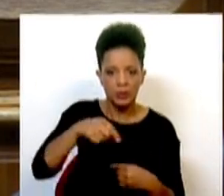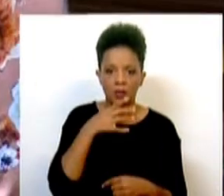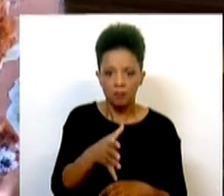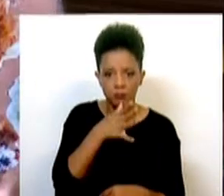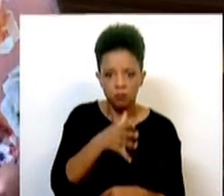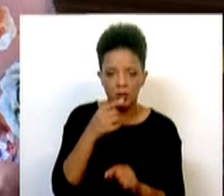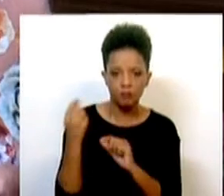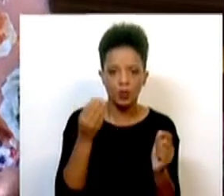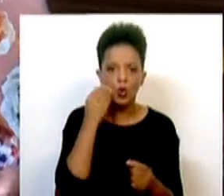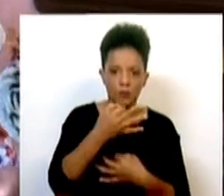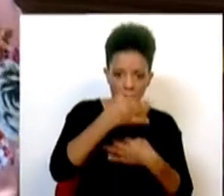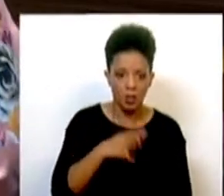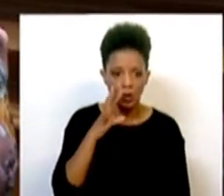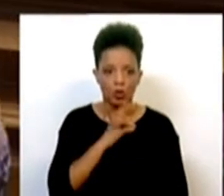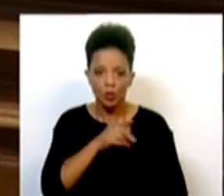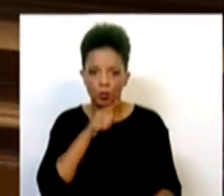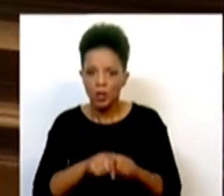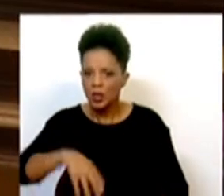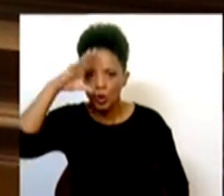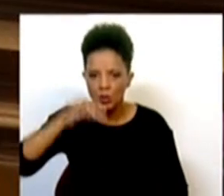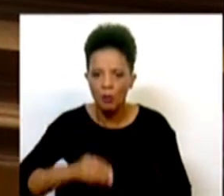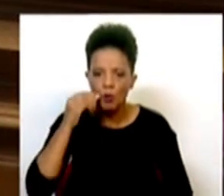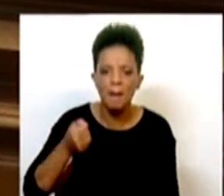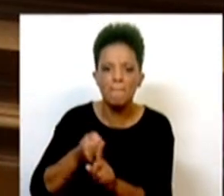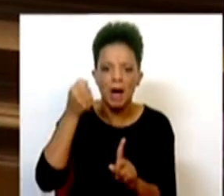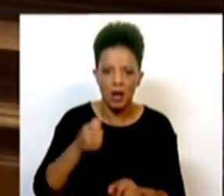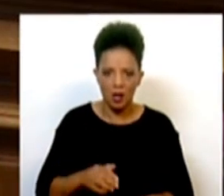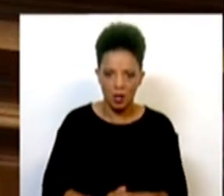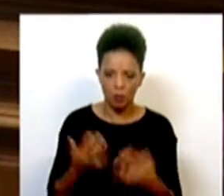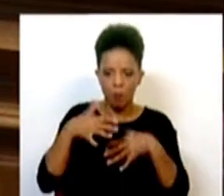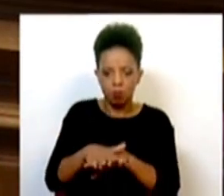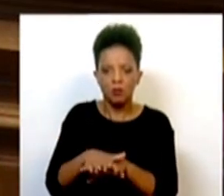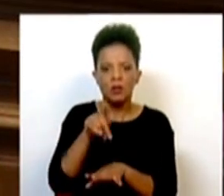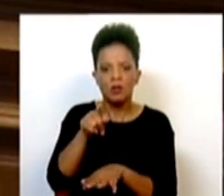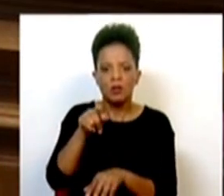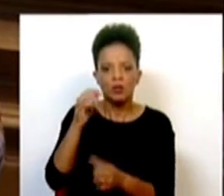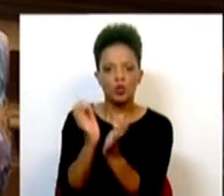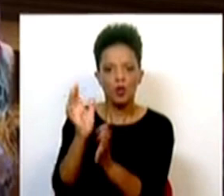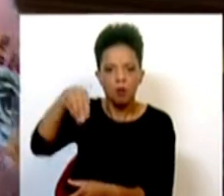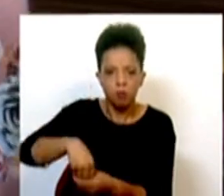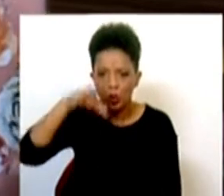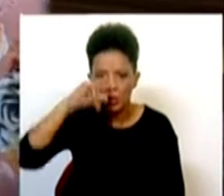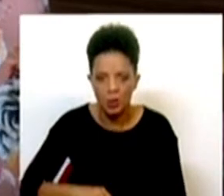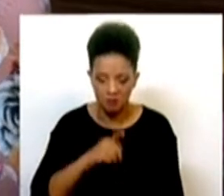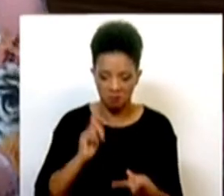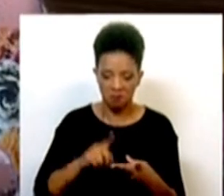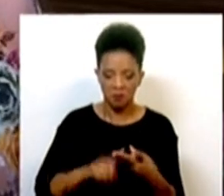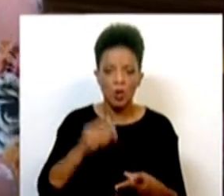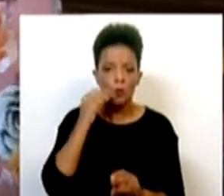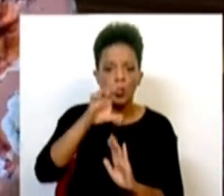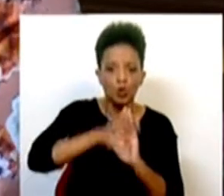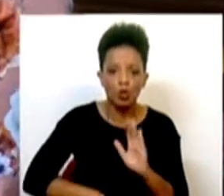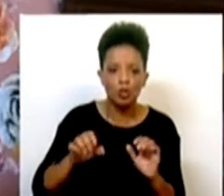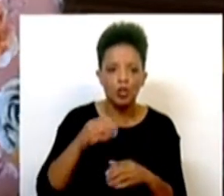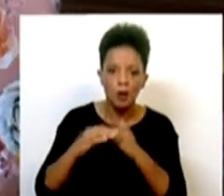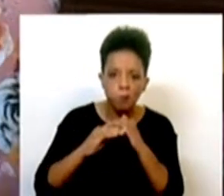foi com seriedade. O Sr. Deputado não sabe qual é o impacto da integração destes beneficiários na segurança social. Não sabe as condições